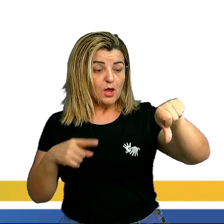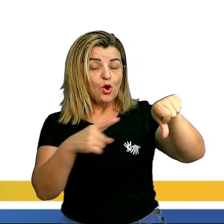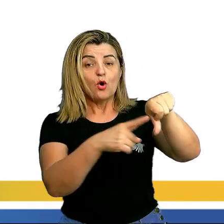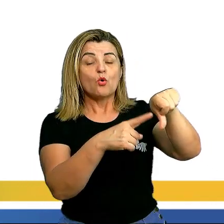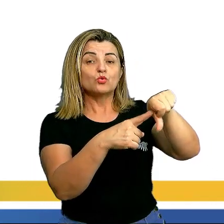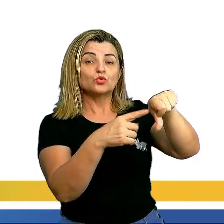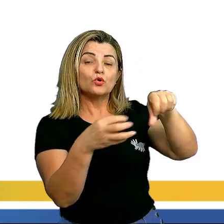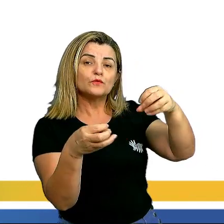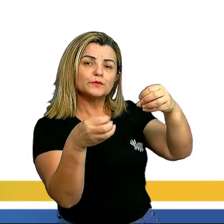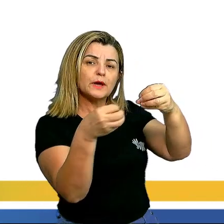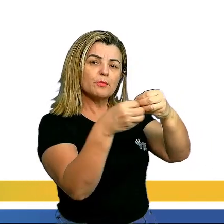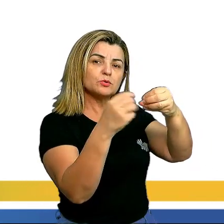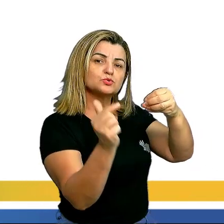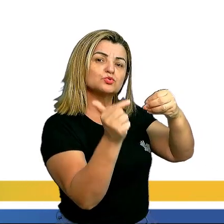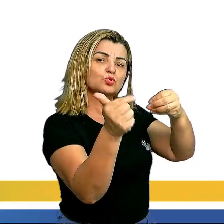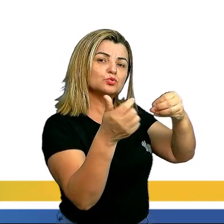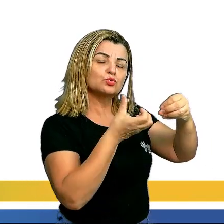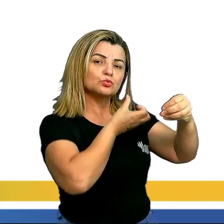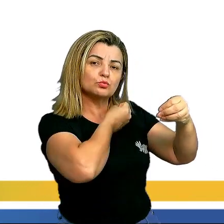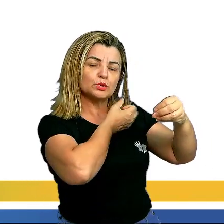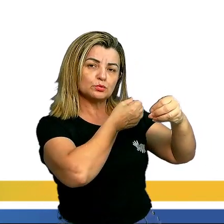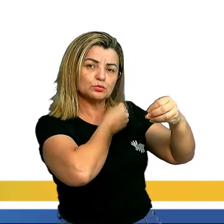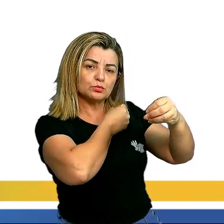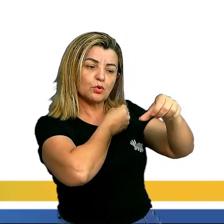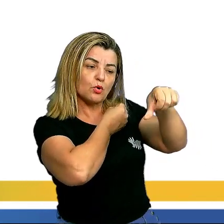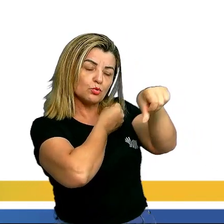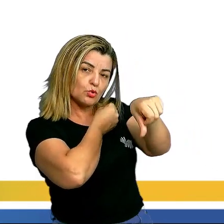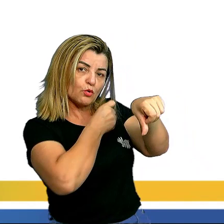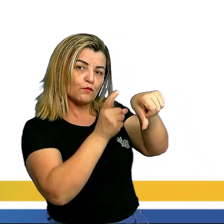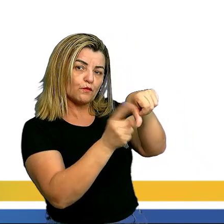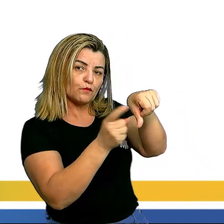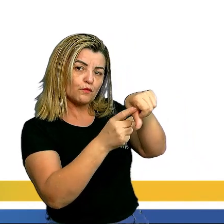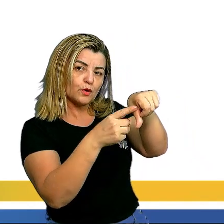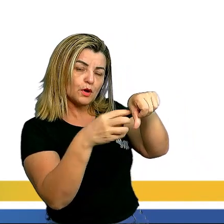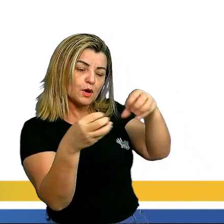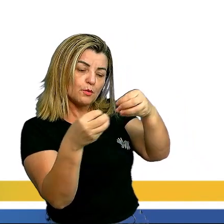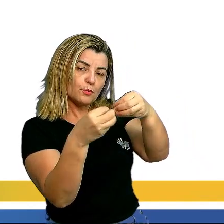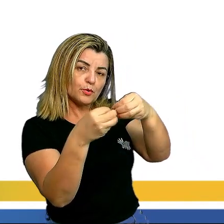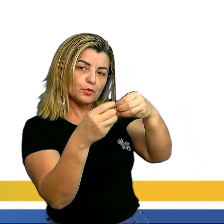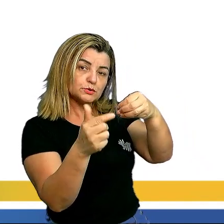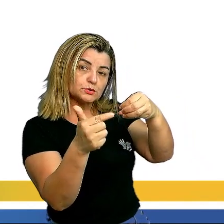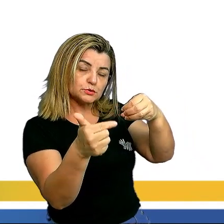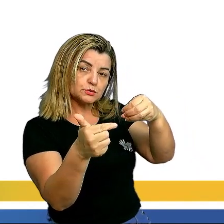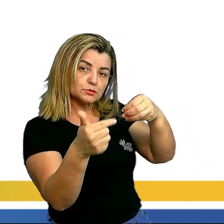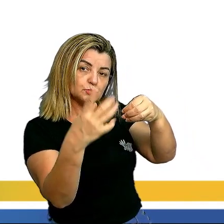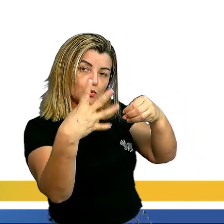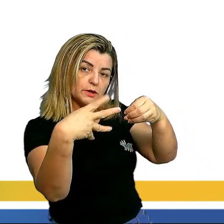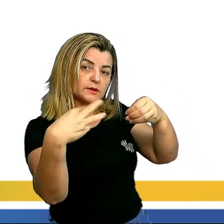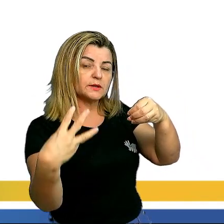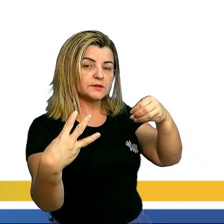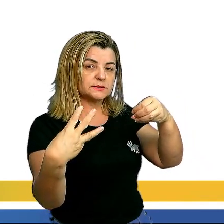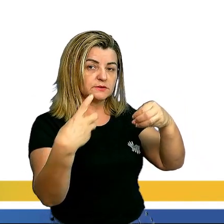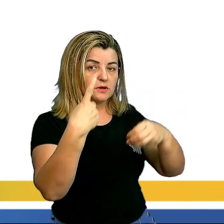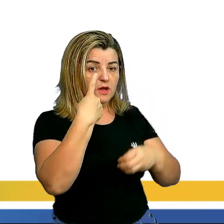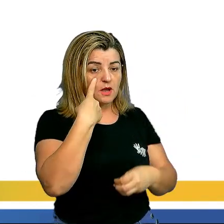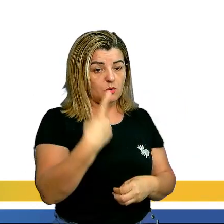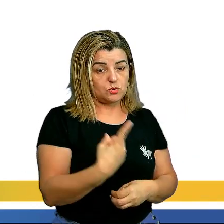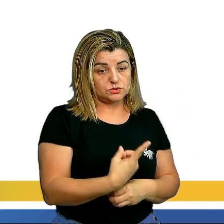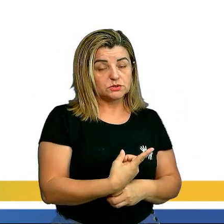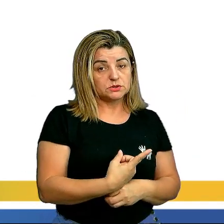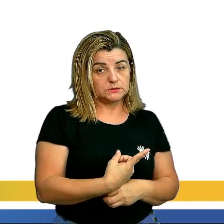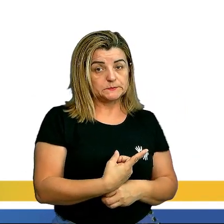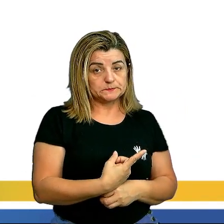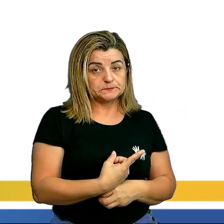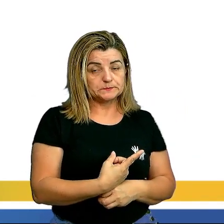está mais próximo do outro número, tá? Nós estamos no 42, então nós estamos mais próximo do 43. Está aí mostrando.